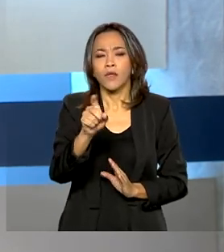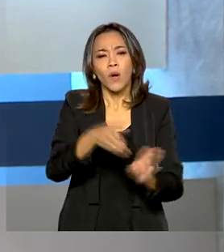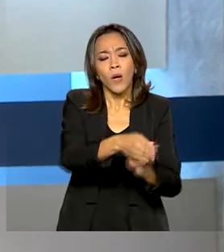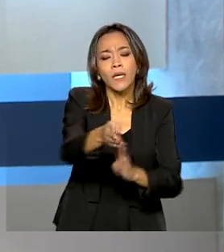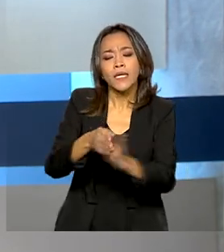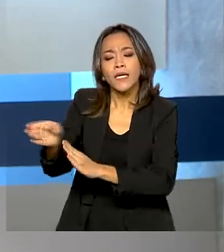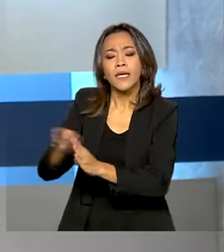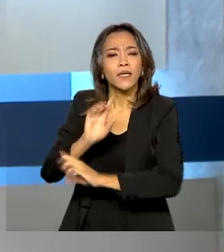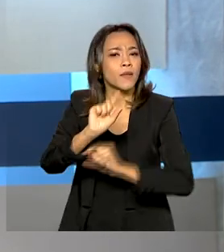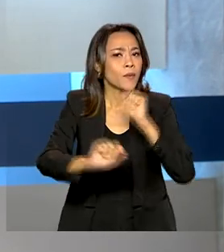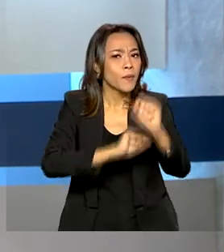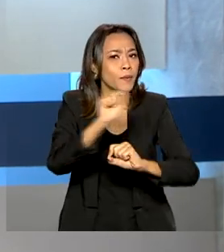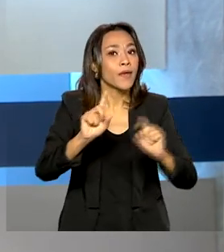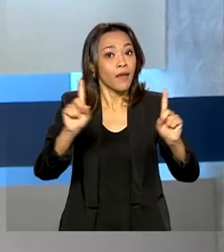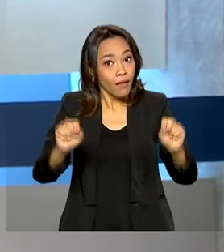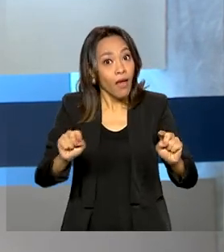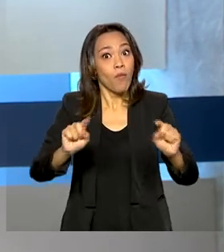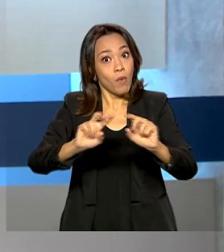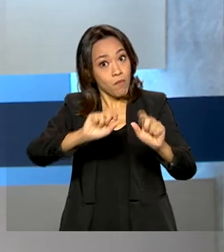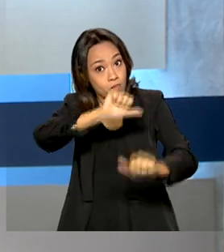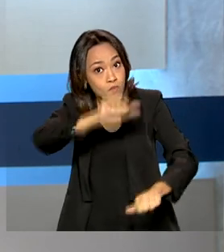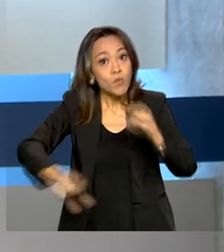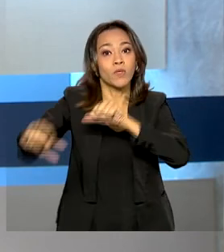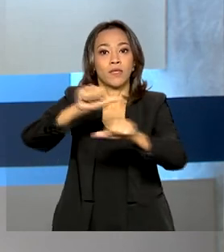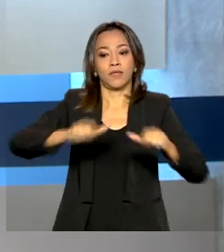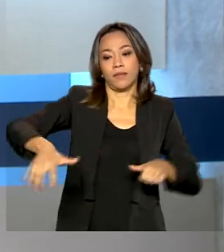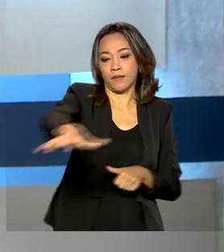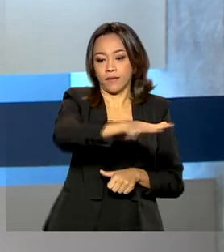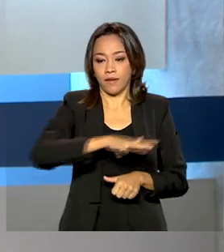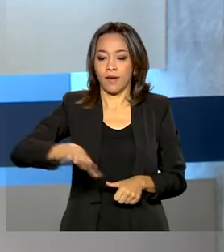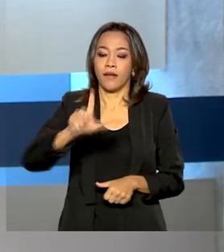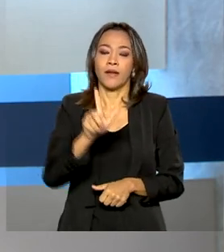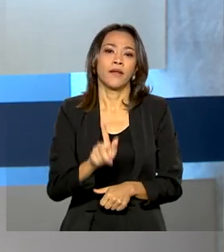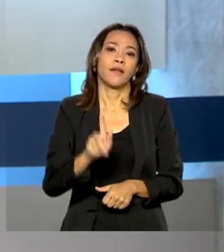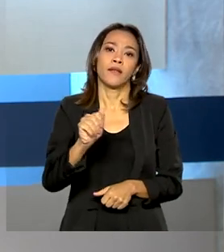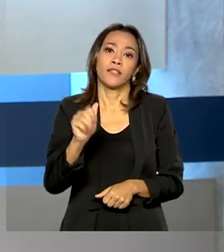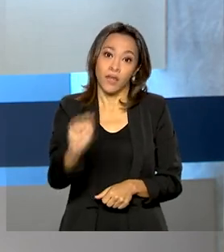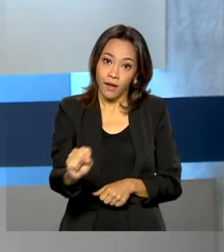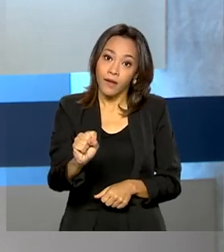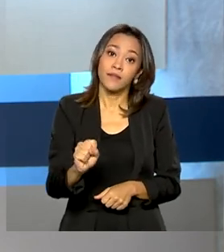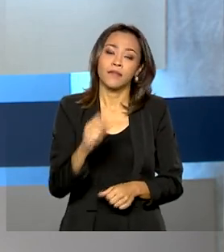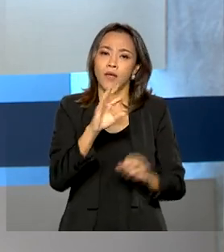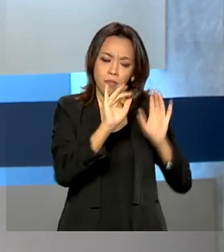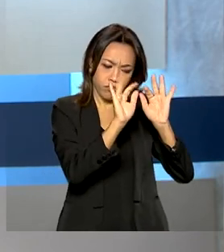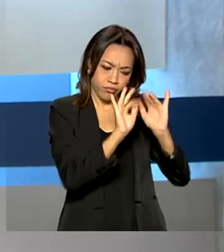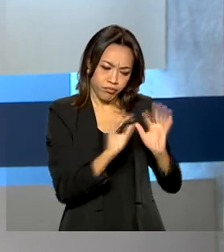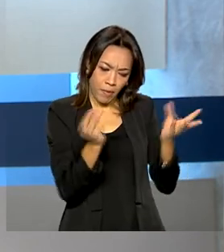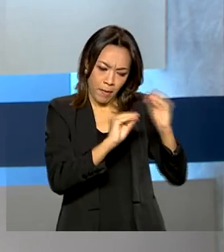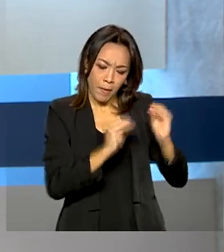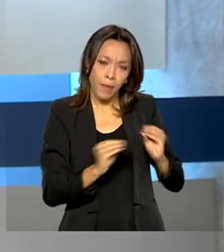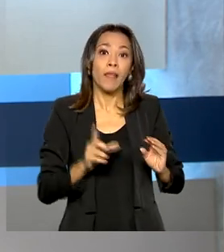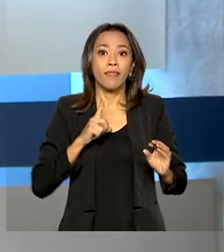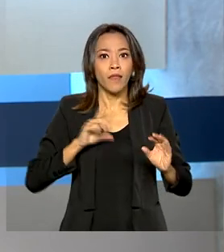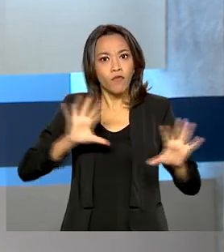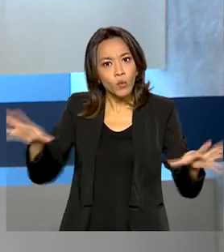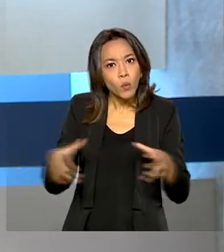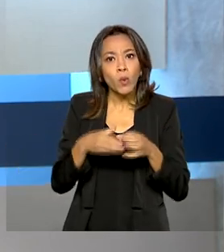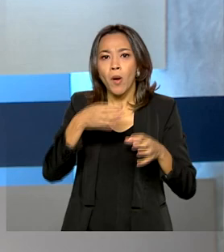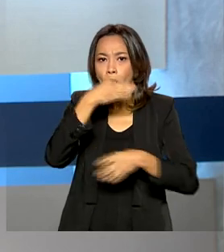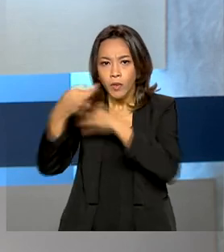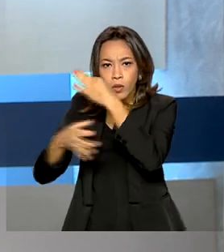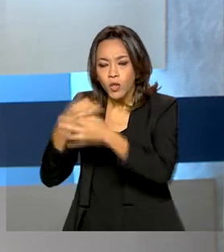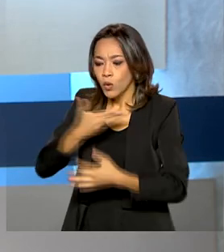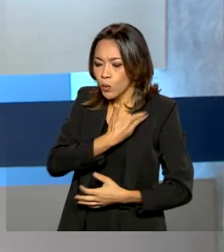da lei que pretende promover uma reforma no setor de gás natural. A elaboração do decreto contou com uma consulta do